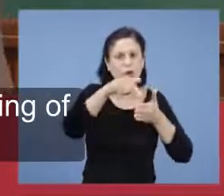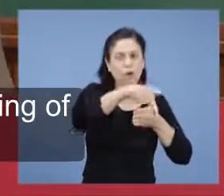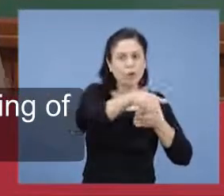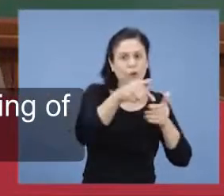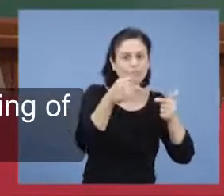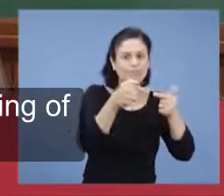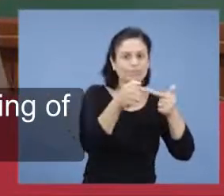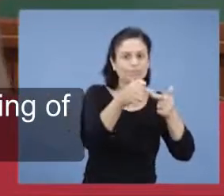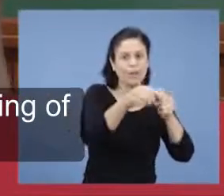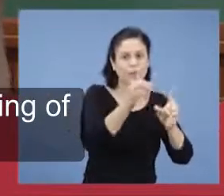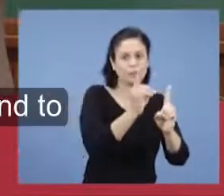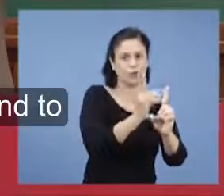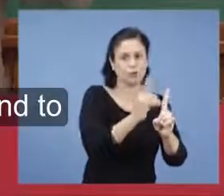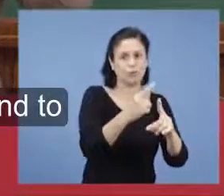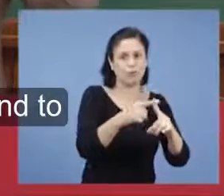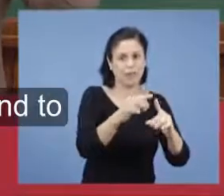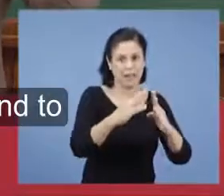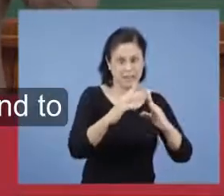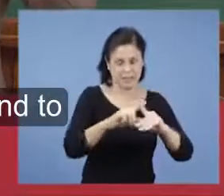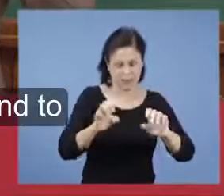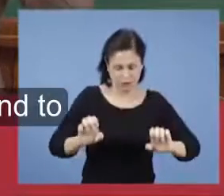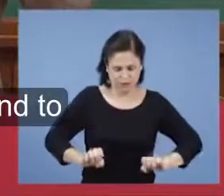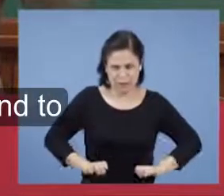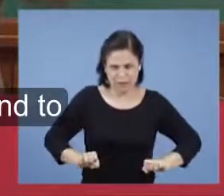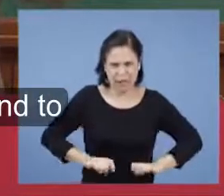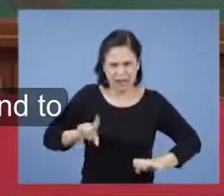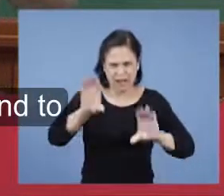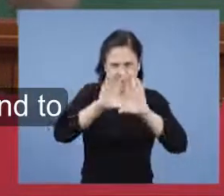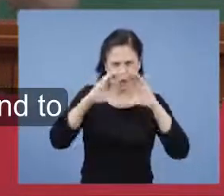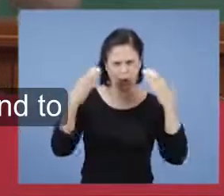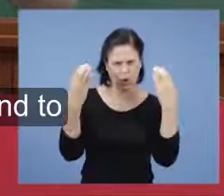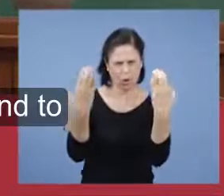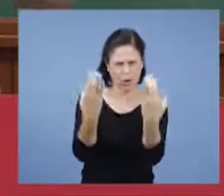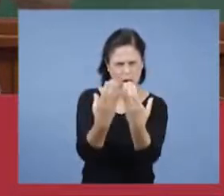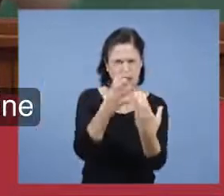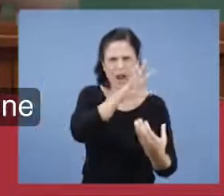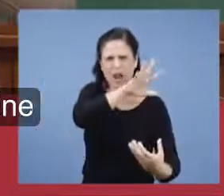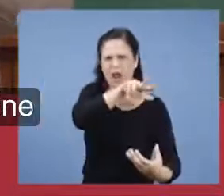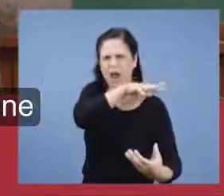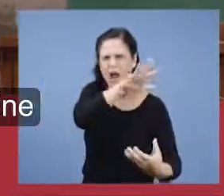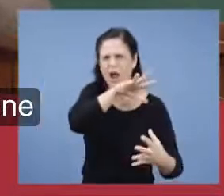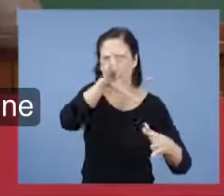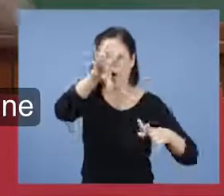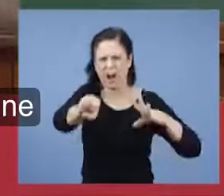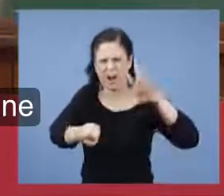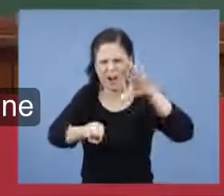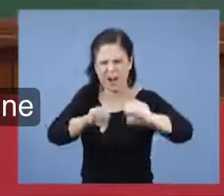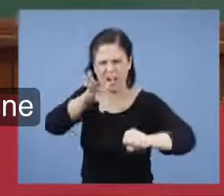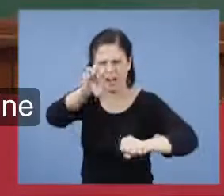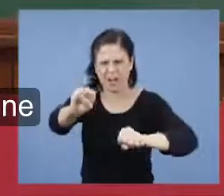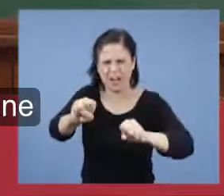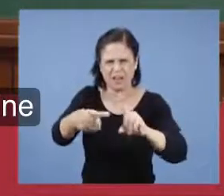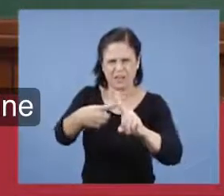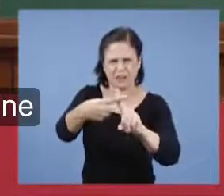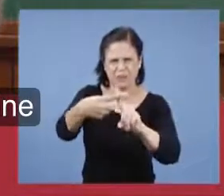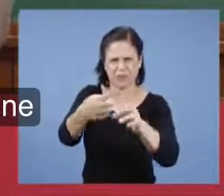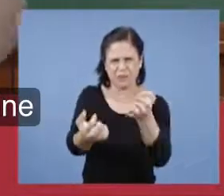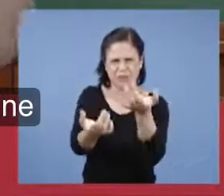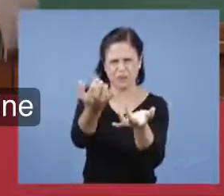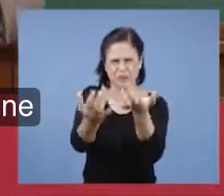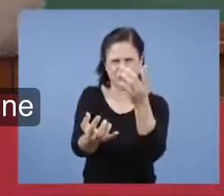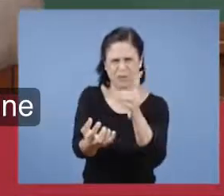sofrimento, ir para a boca dos leões, para as cruzes e para as fogueiras. Vejam só os irmãos.